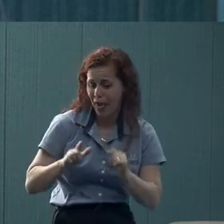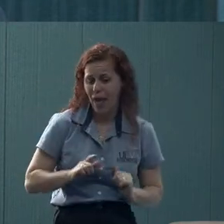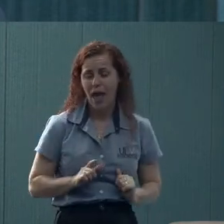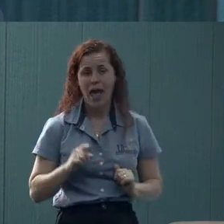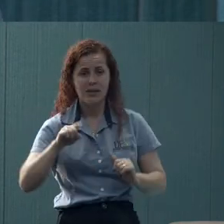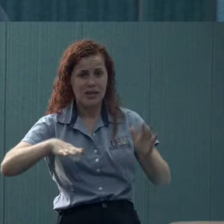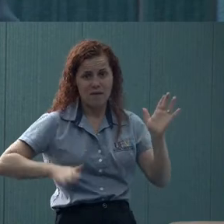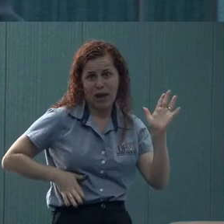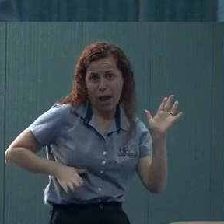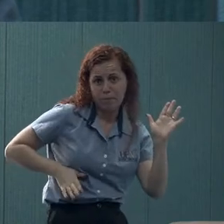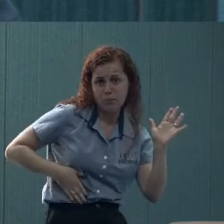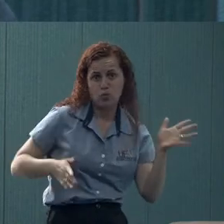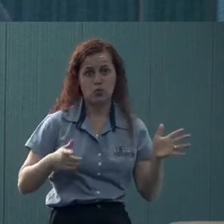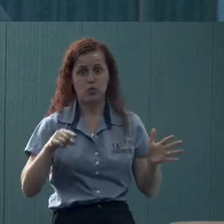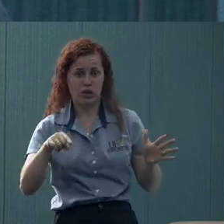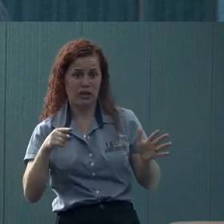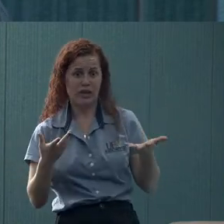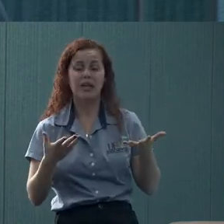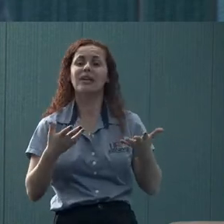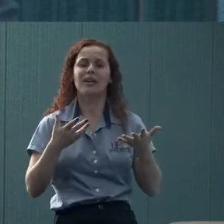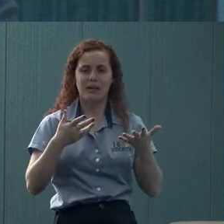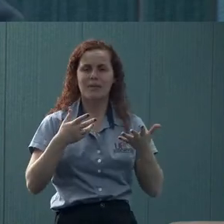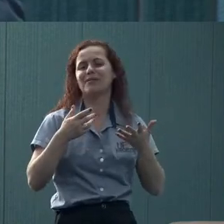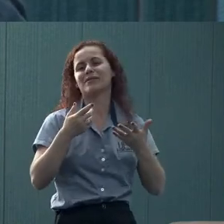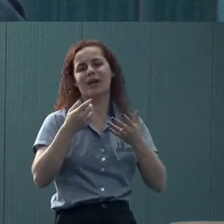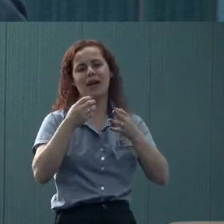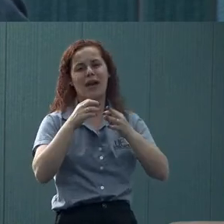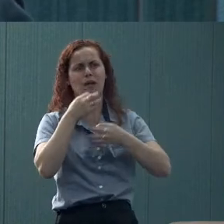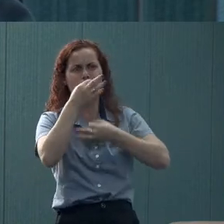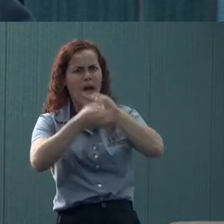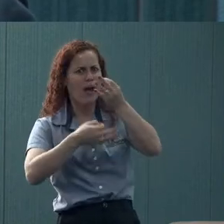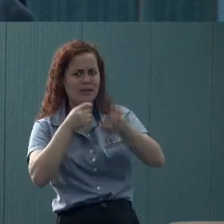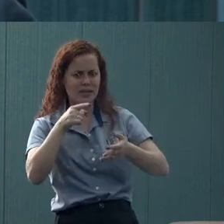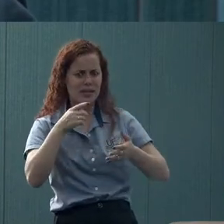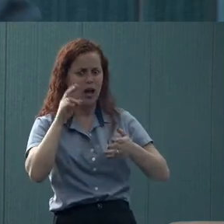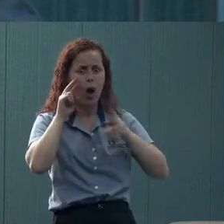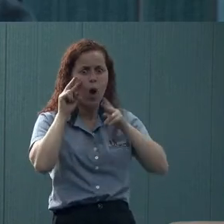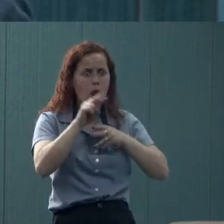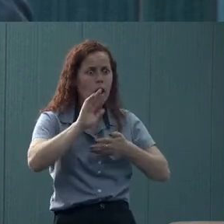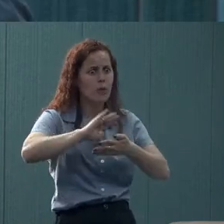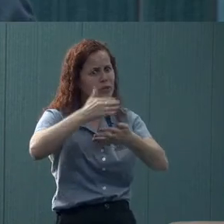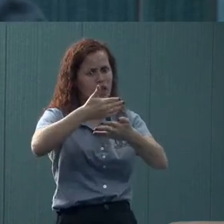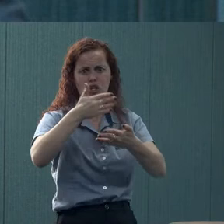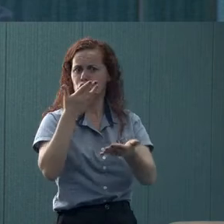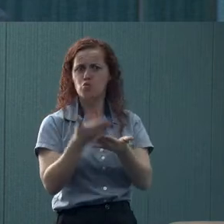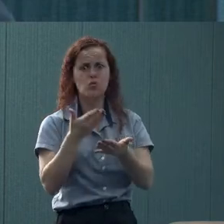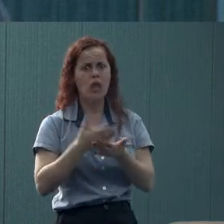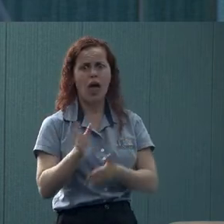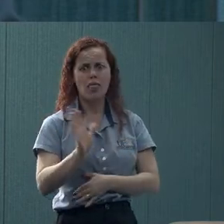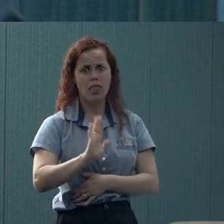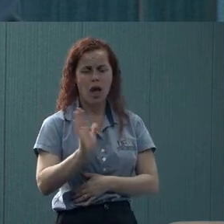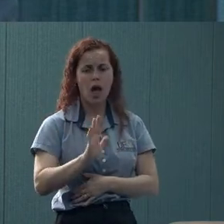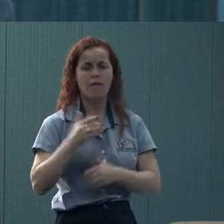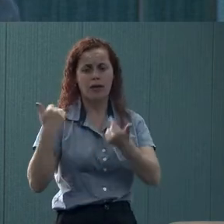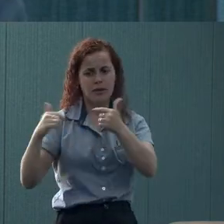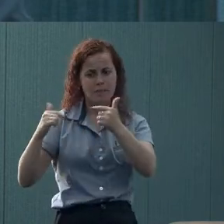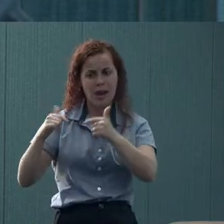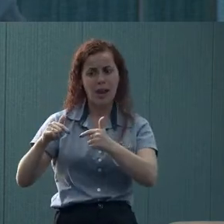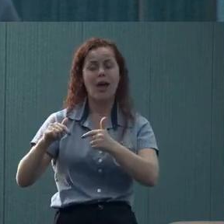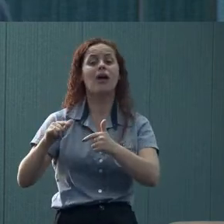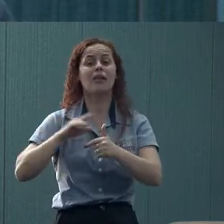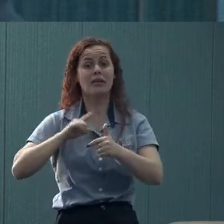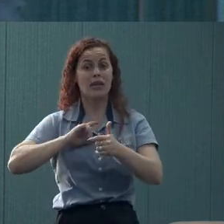você está vagabundeando. Chegou muitos relatos disso, de o que você está fazendo aí, olhando para o computador, isso não é estudar. Então vai trabalhar. Então muitos